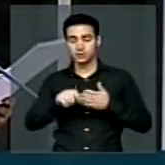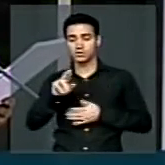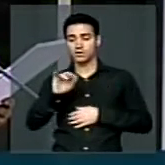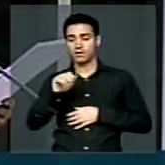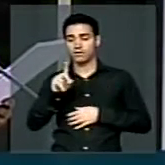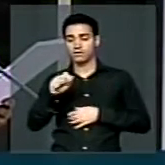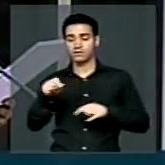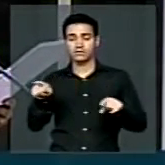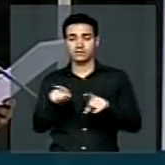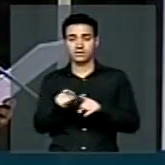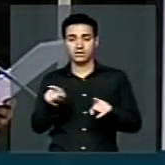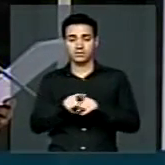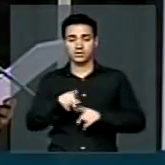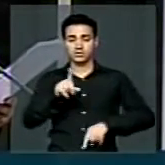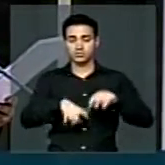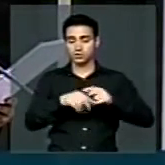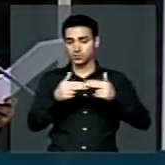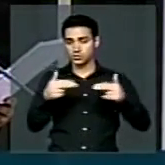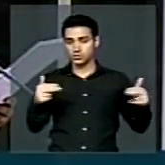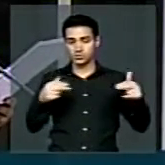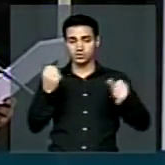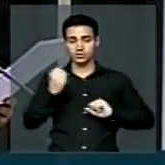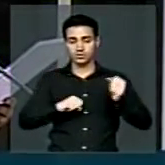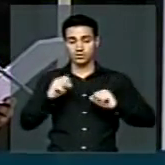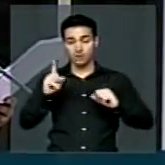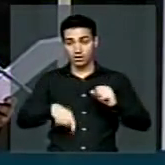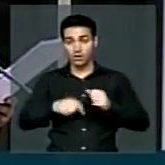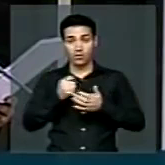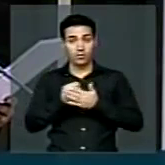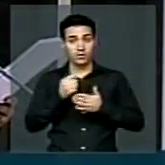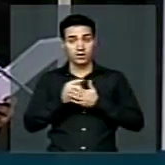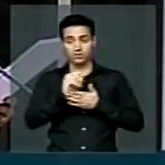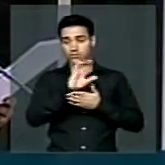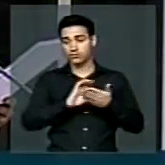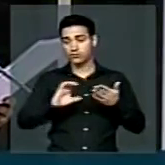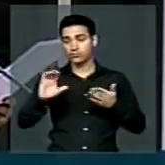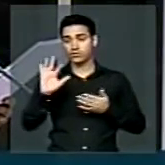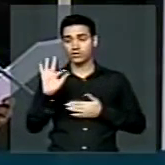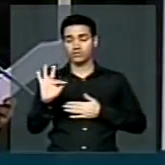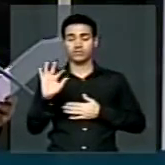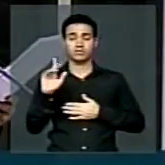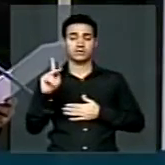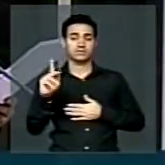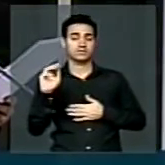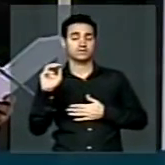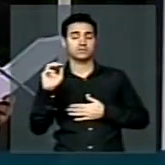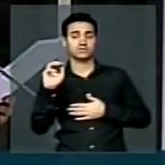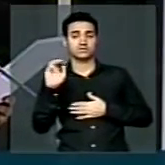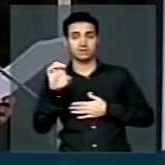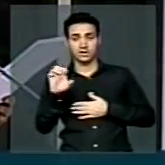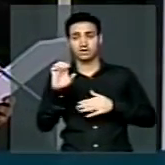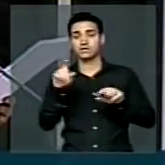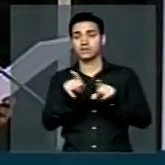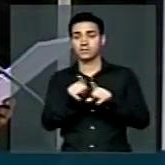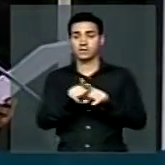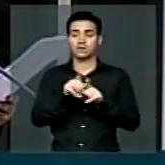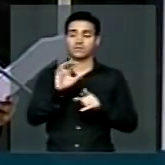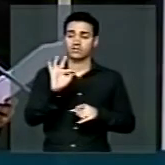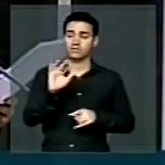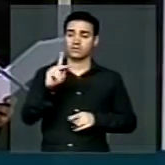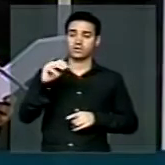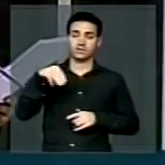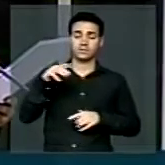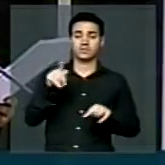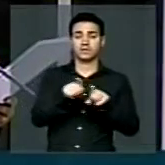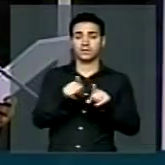de Renda e do Imposto de Produtos Industrializados, que é obrigada a transferir para o Fundo de Participação dos Estados, Fundo de Participação dos Municípios